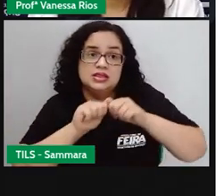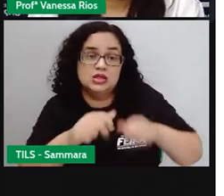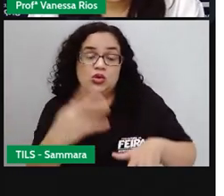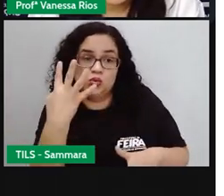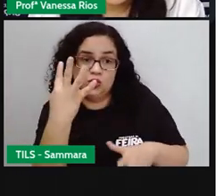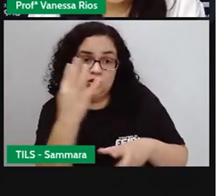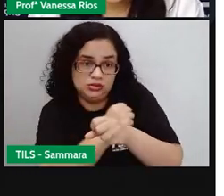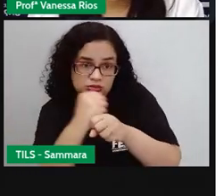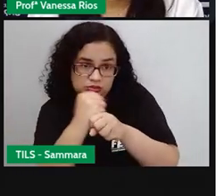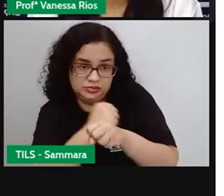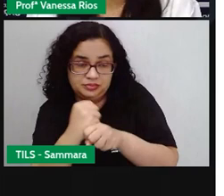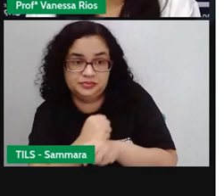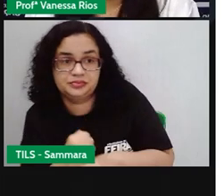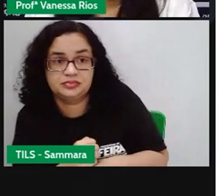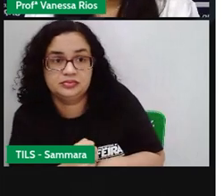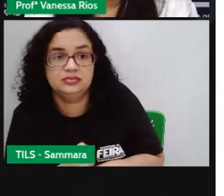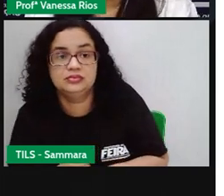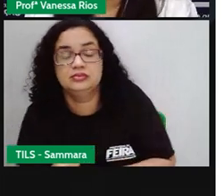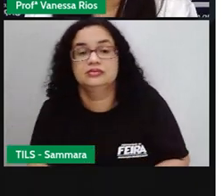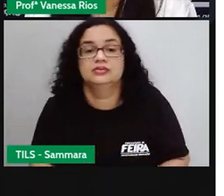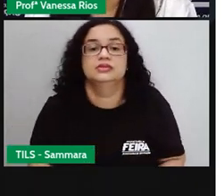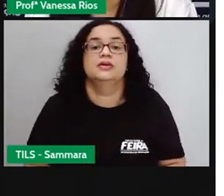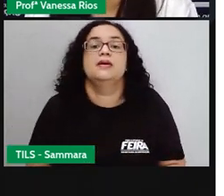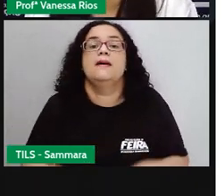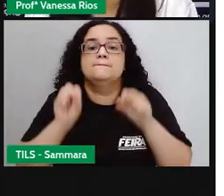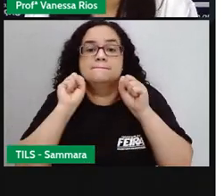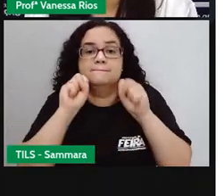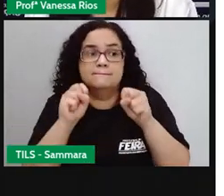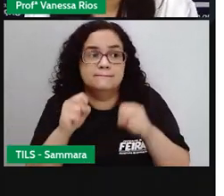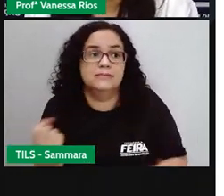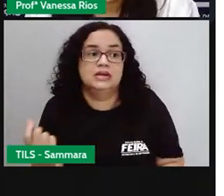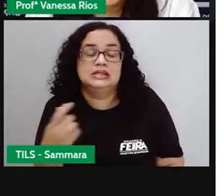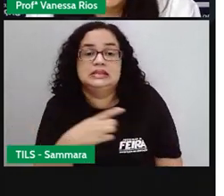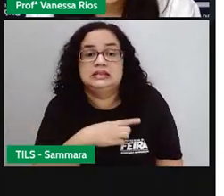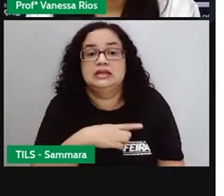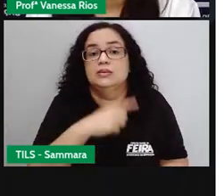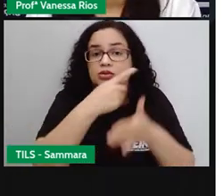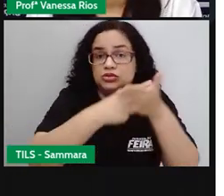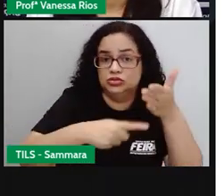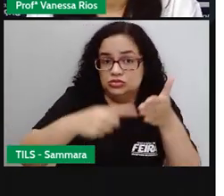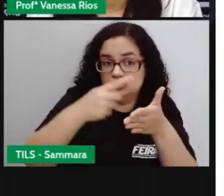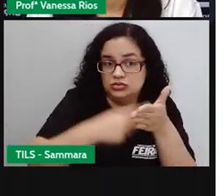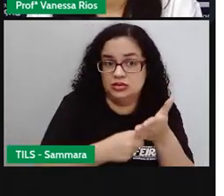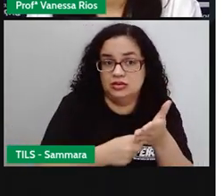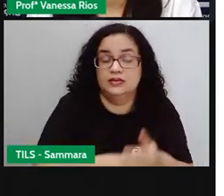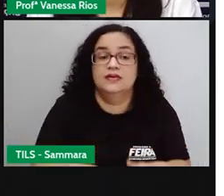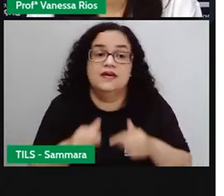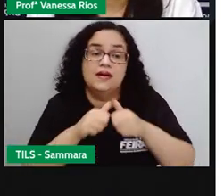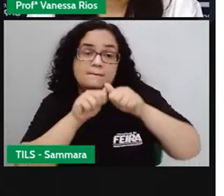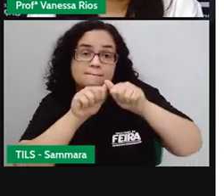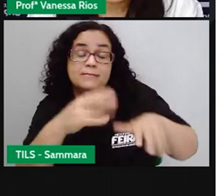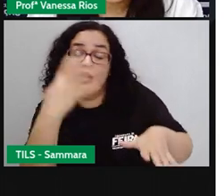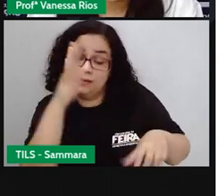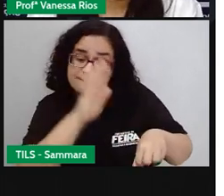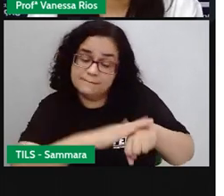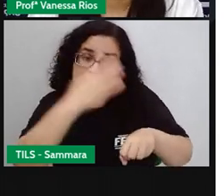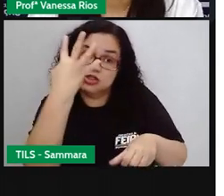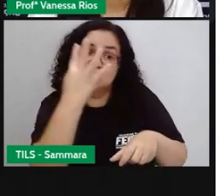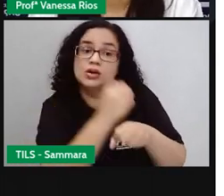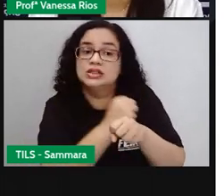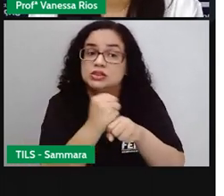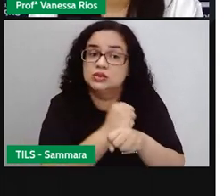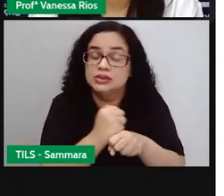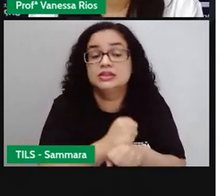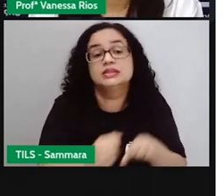quatro anos. Alguns podem concorrer aí à reeleição e aí ficar mais quatro anos